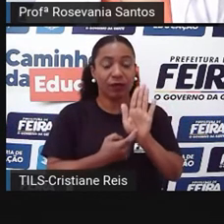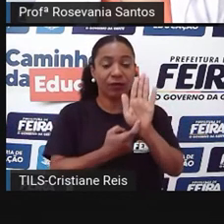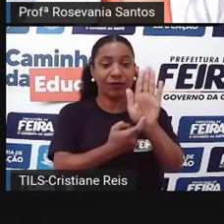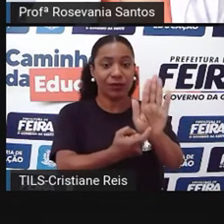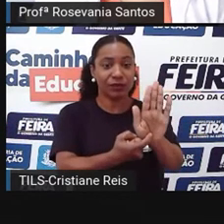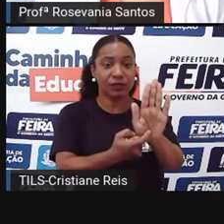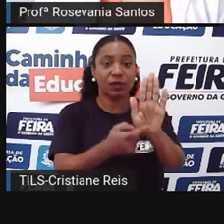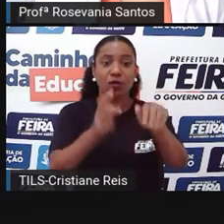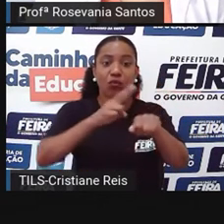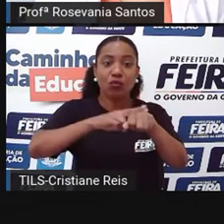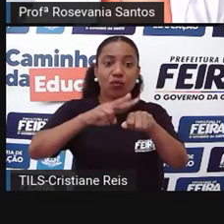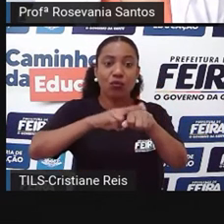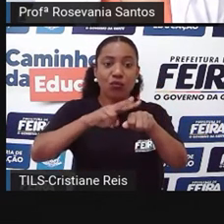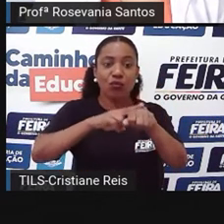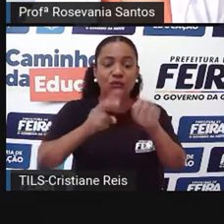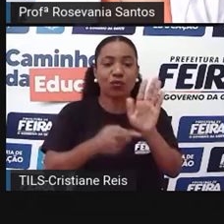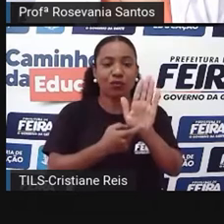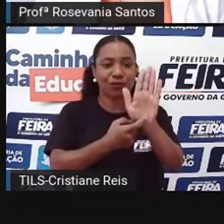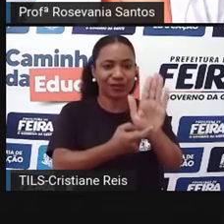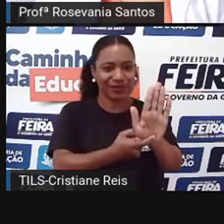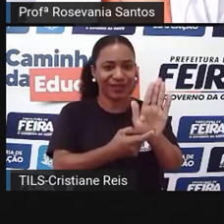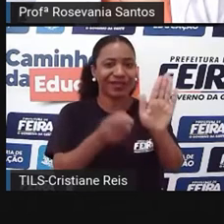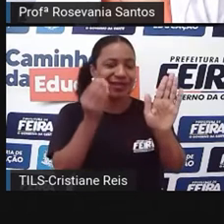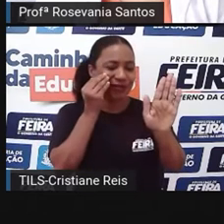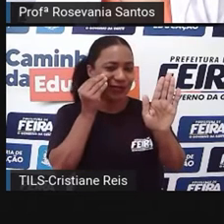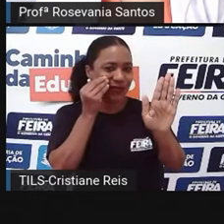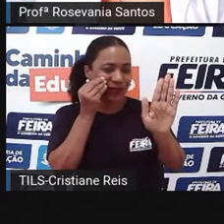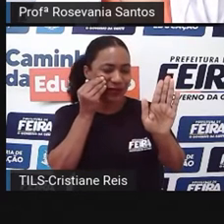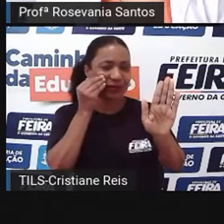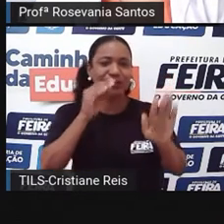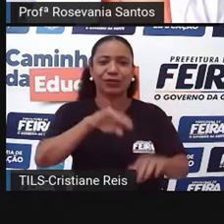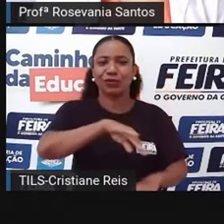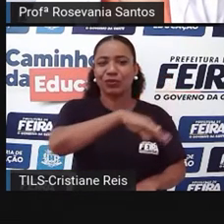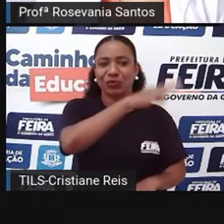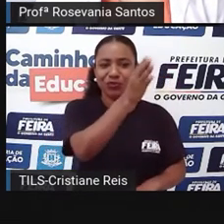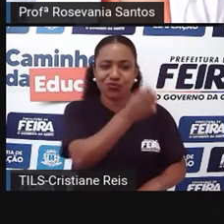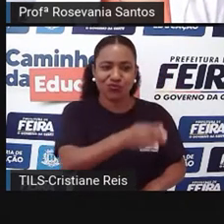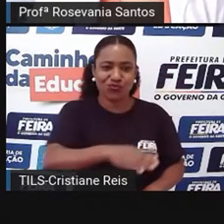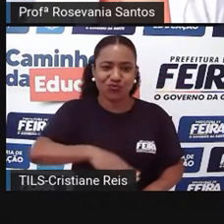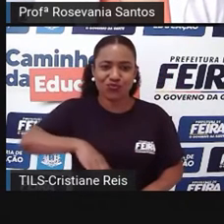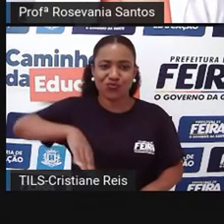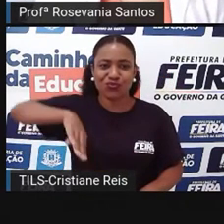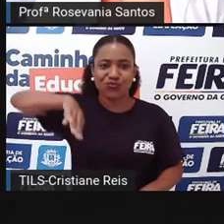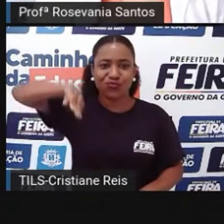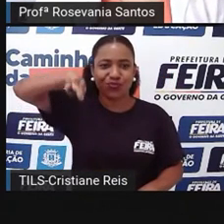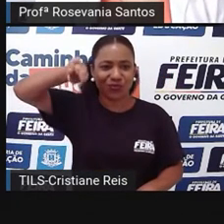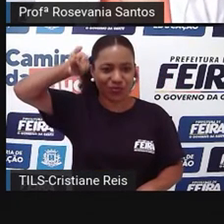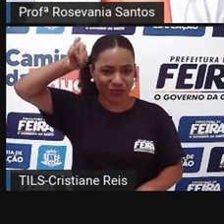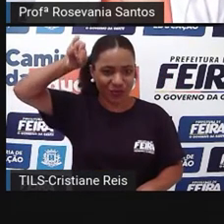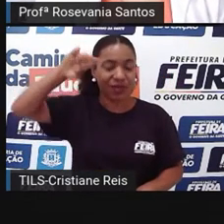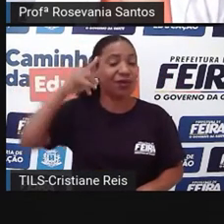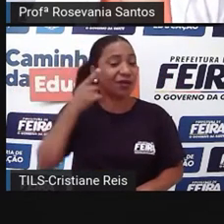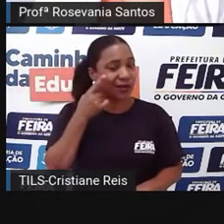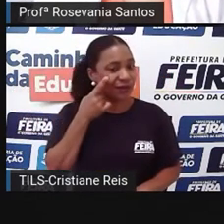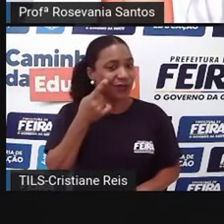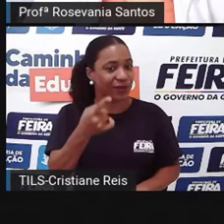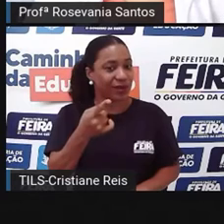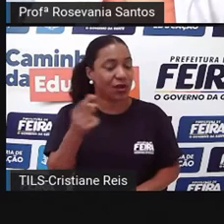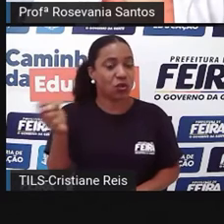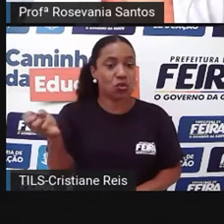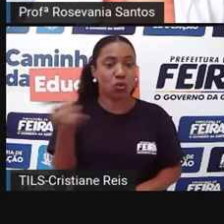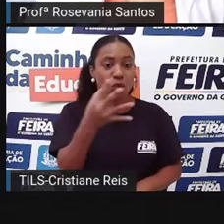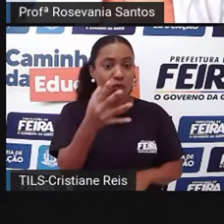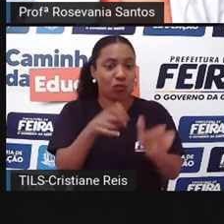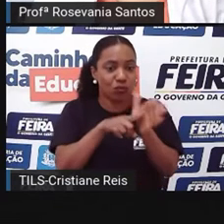cor verde, representa as áreas mais rebaixadas, as áreas de depressões, desse novo, dessa nova forma